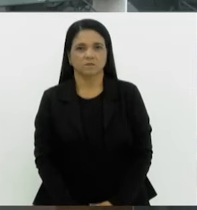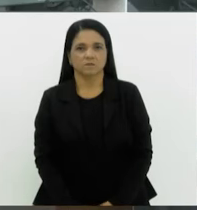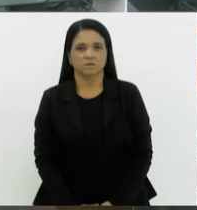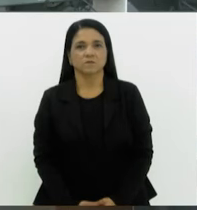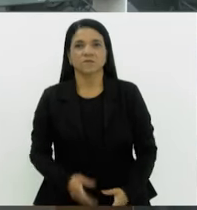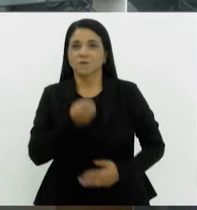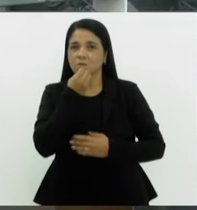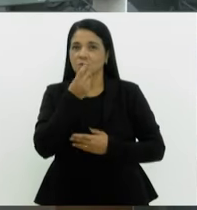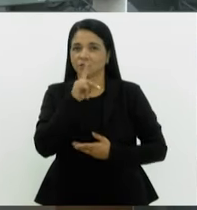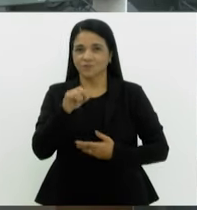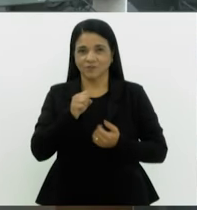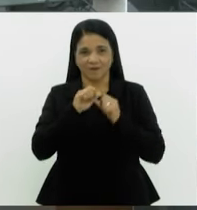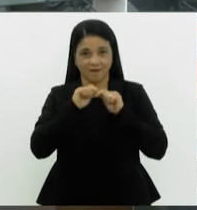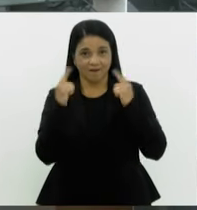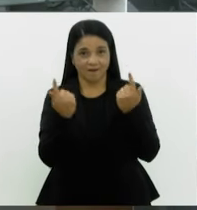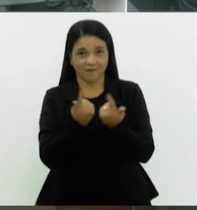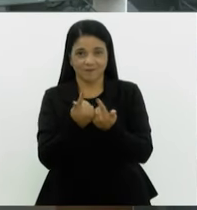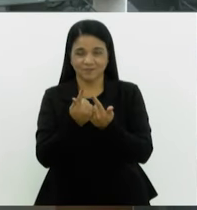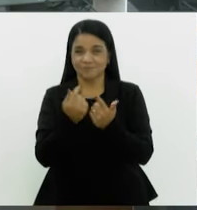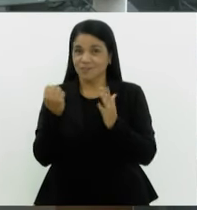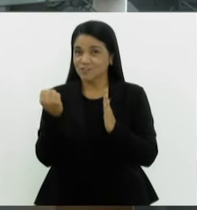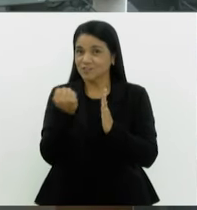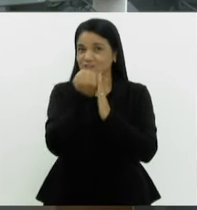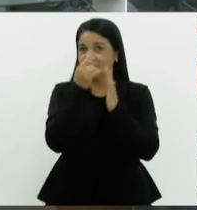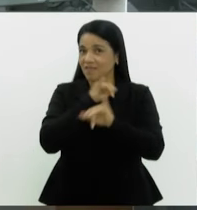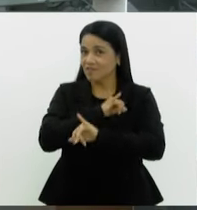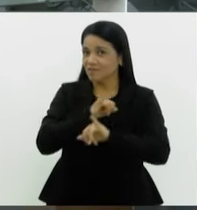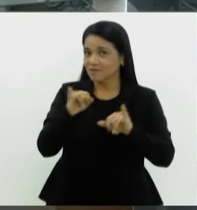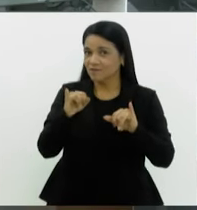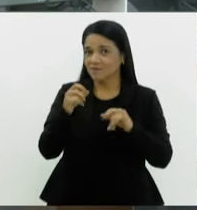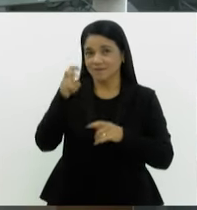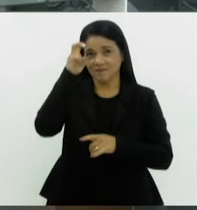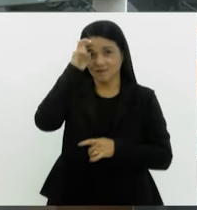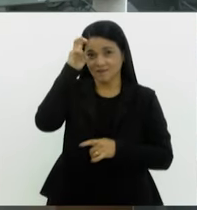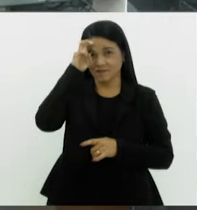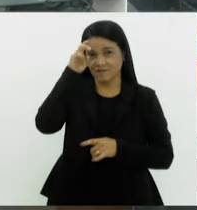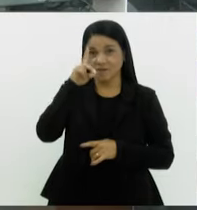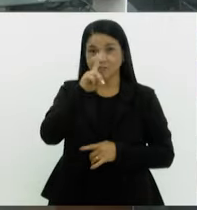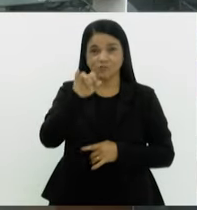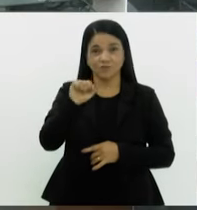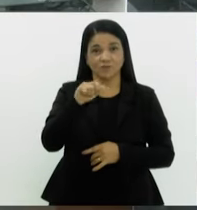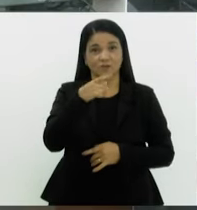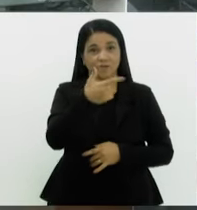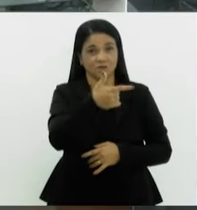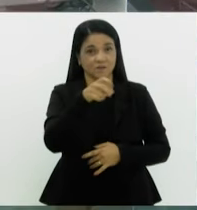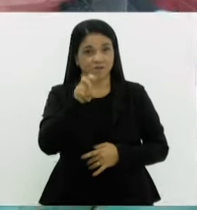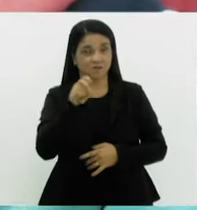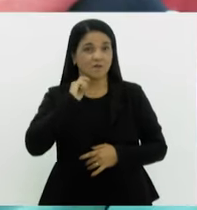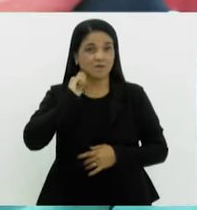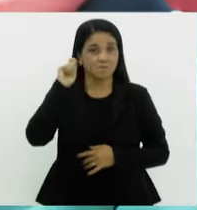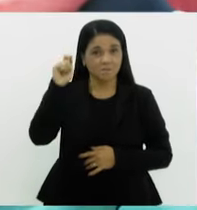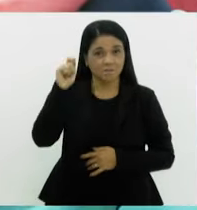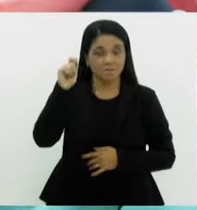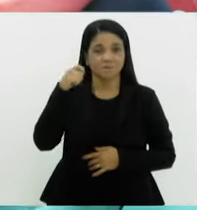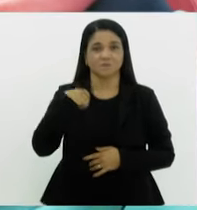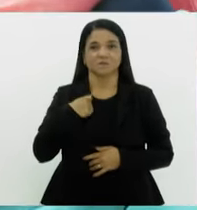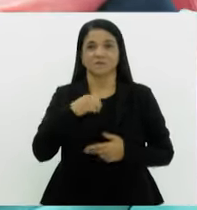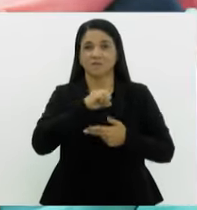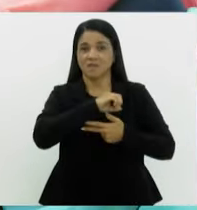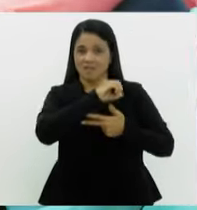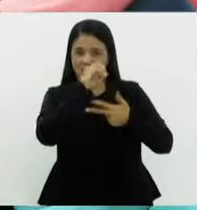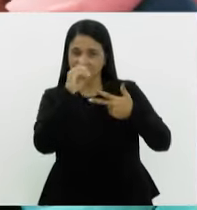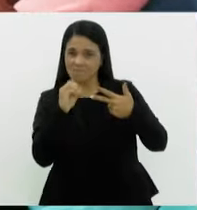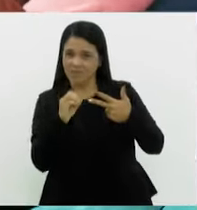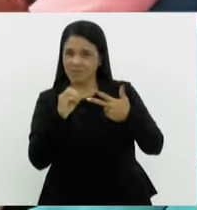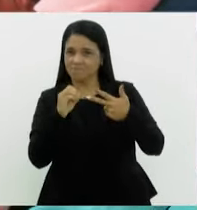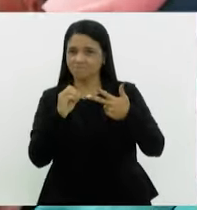O Bom Dia Alerj traz os seguintes destaques nesta quinta-feira, 25 de abril. Ainda dá